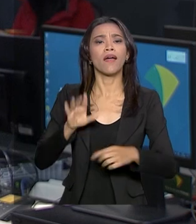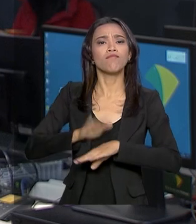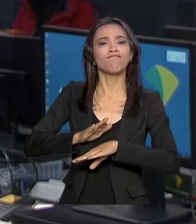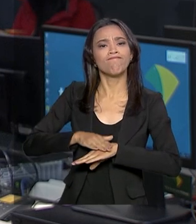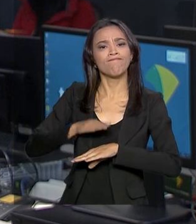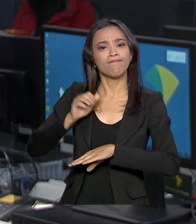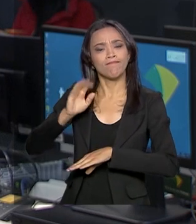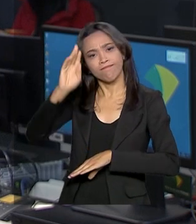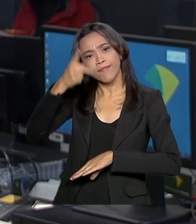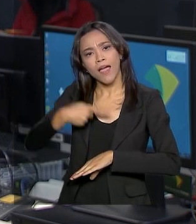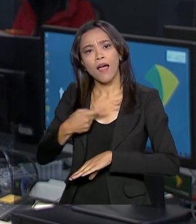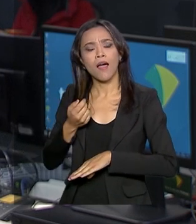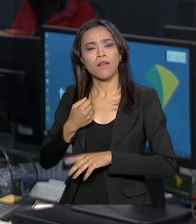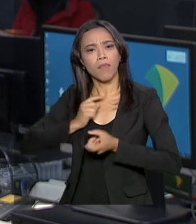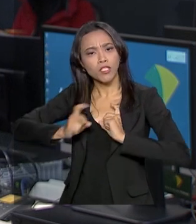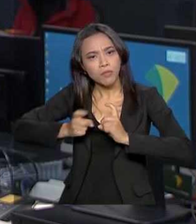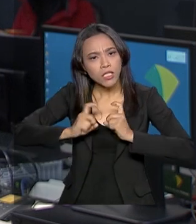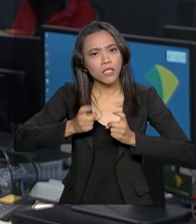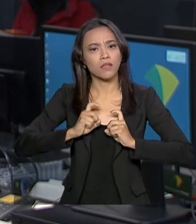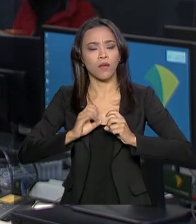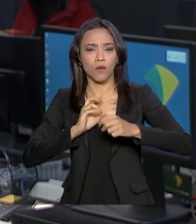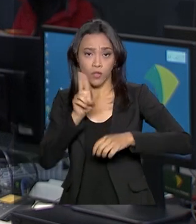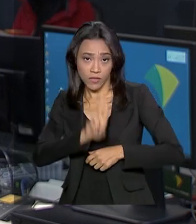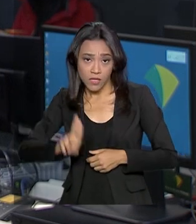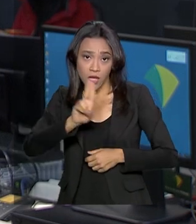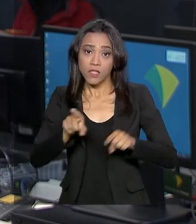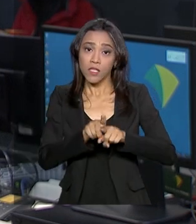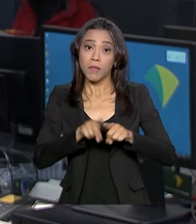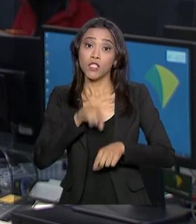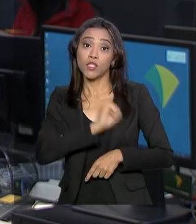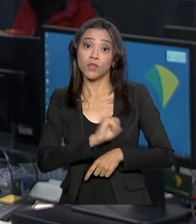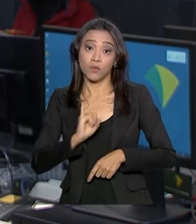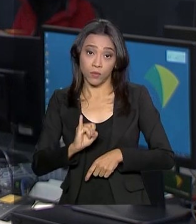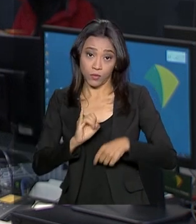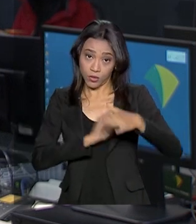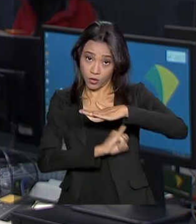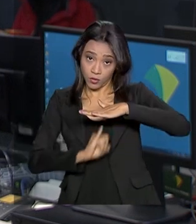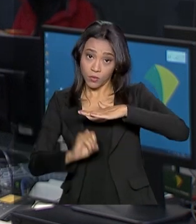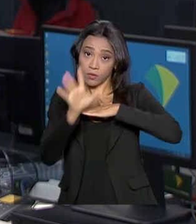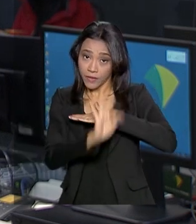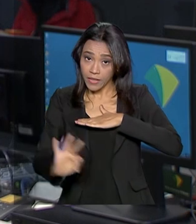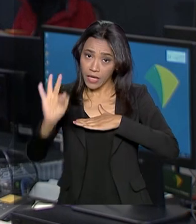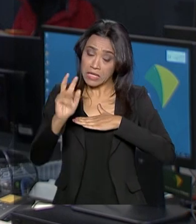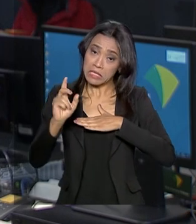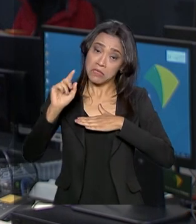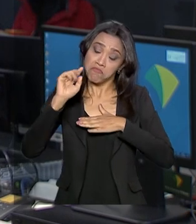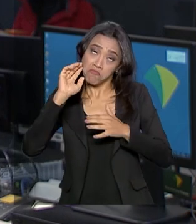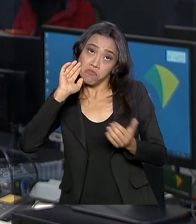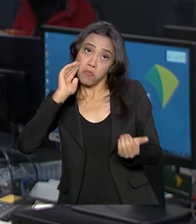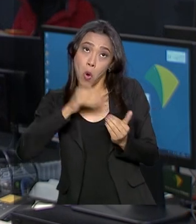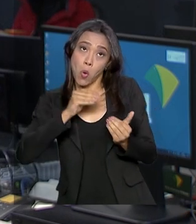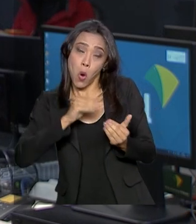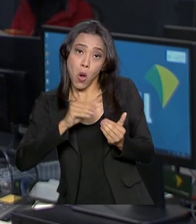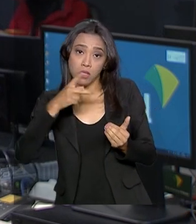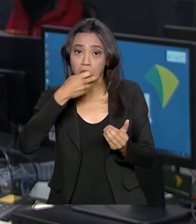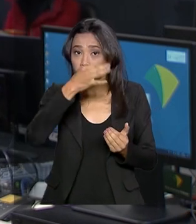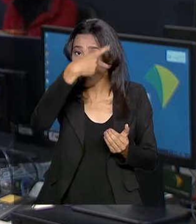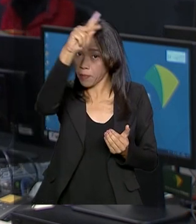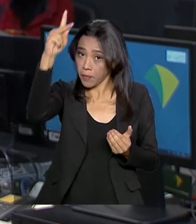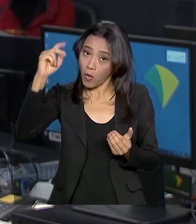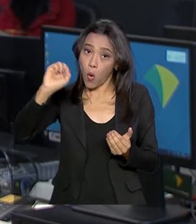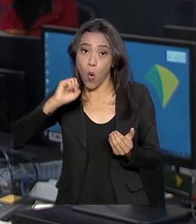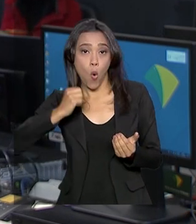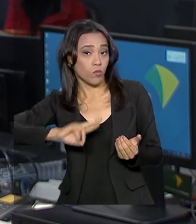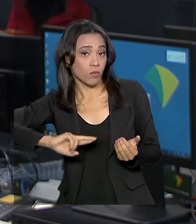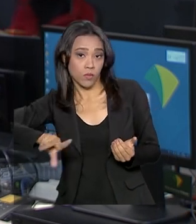das universidades e institutos federais. As universidades irão decidir se aderem ou não ao programa. Para participar desta